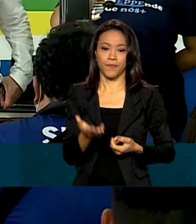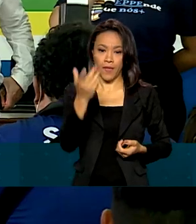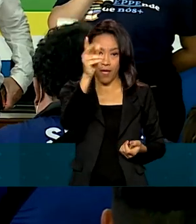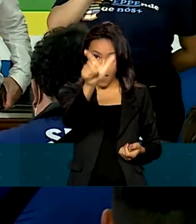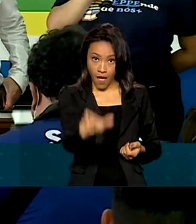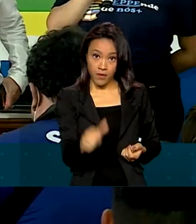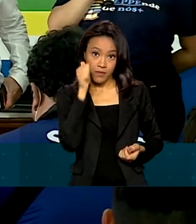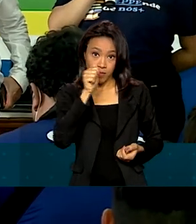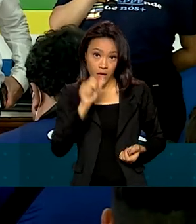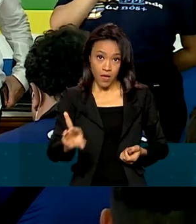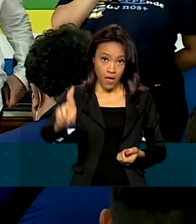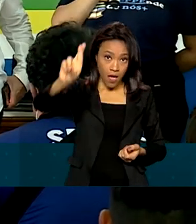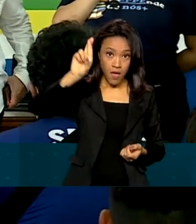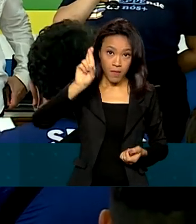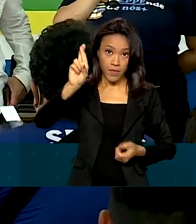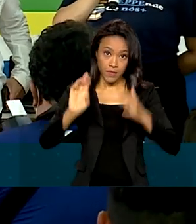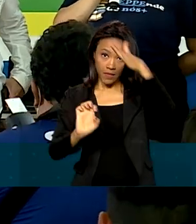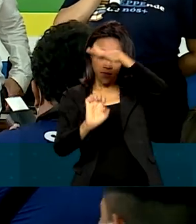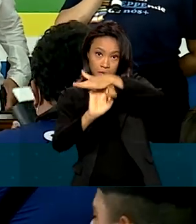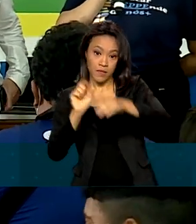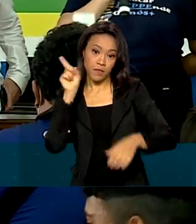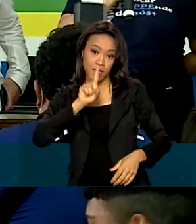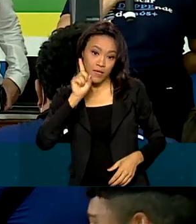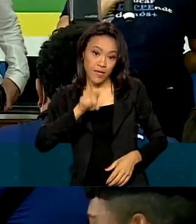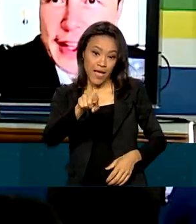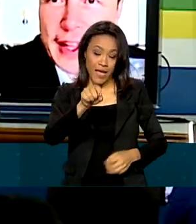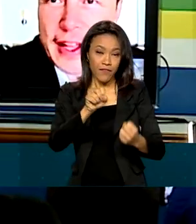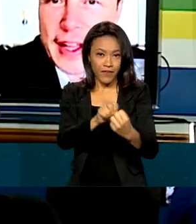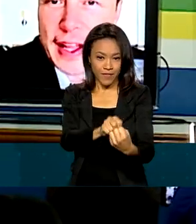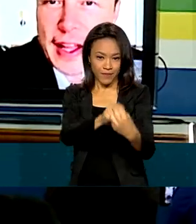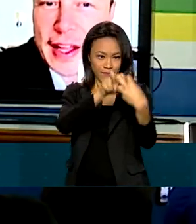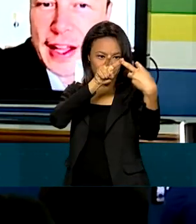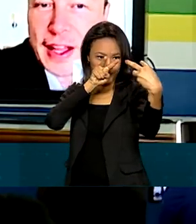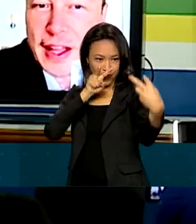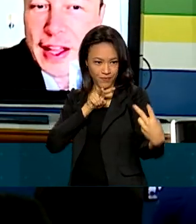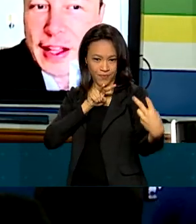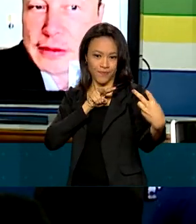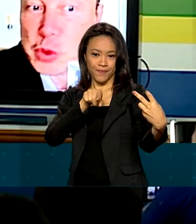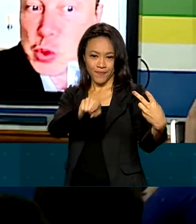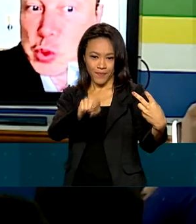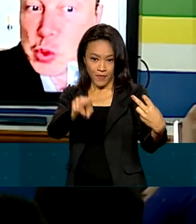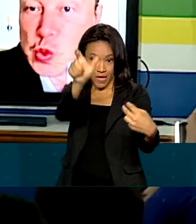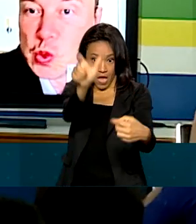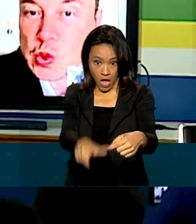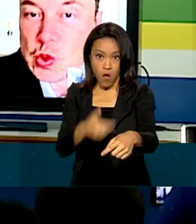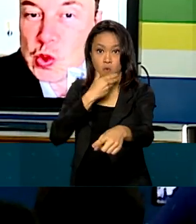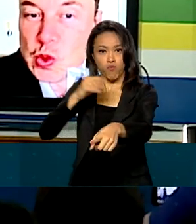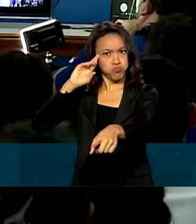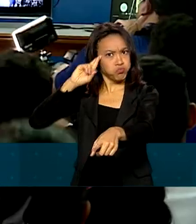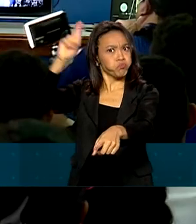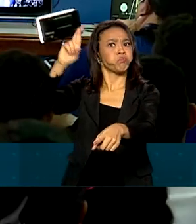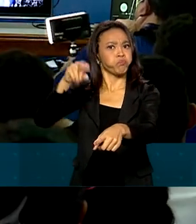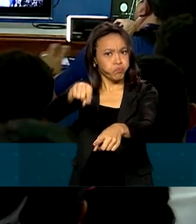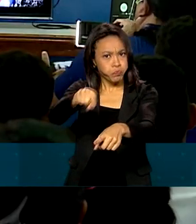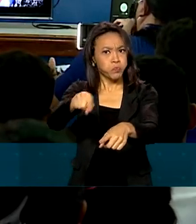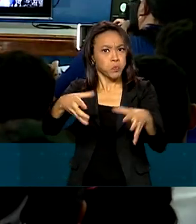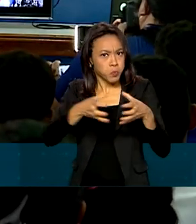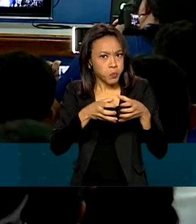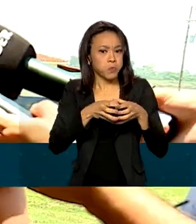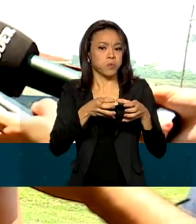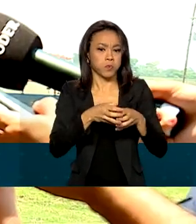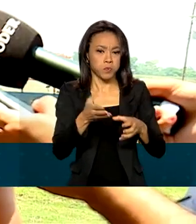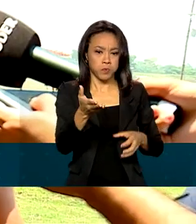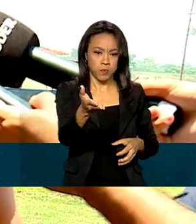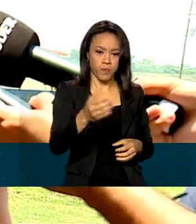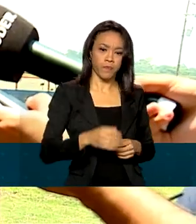representante da empresa americana fez uma videochamada com o Elon Musk, CEO da companhia, dono também da empresa Tesla. O